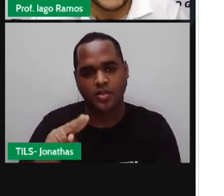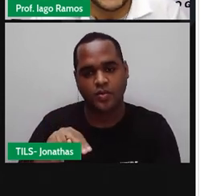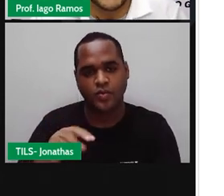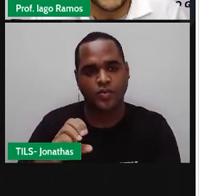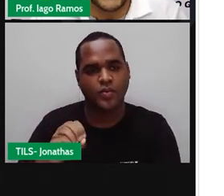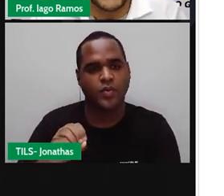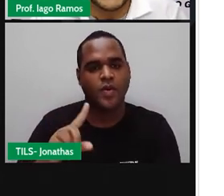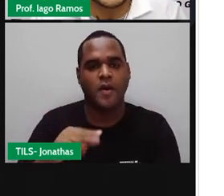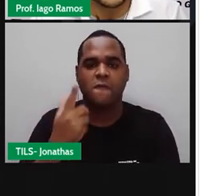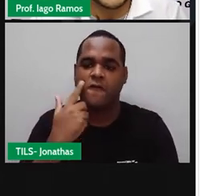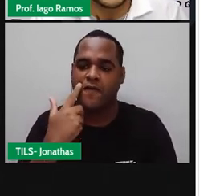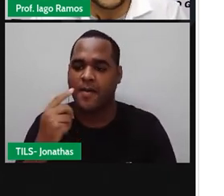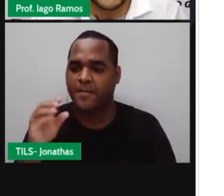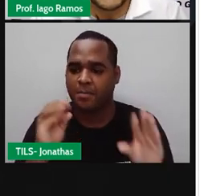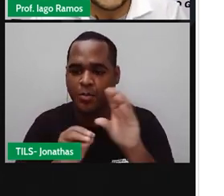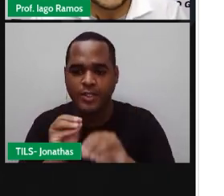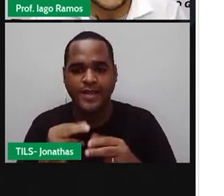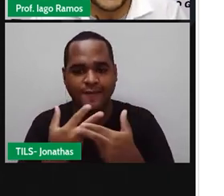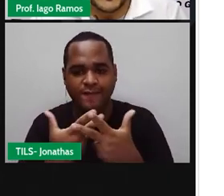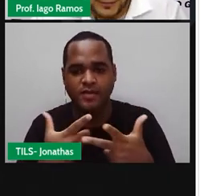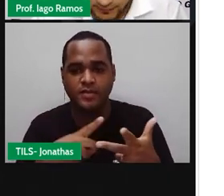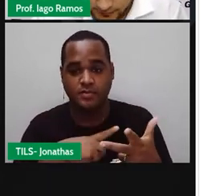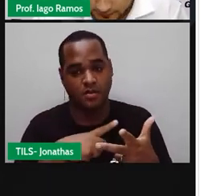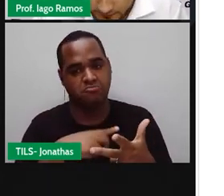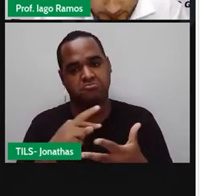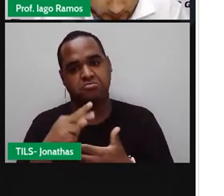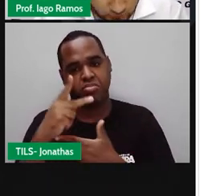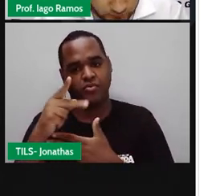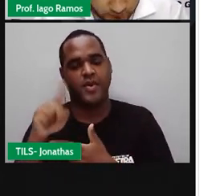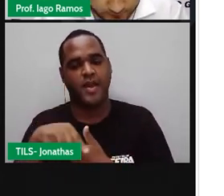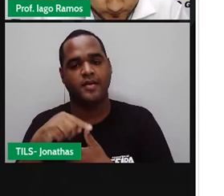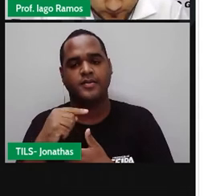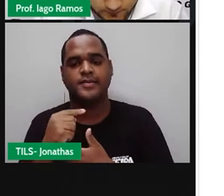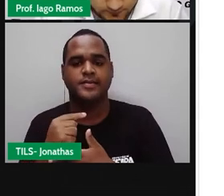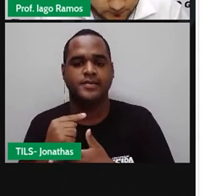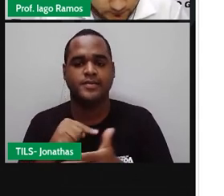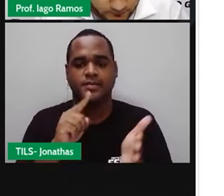Netuno. Então, eu vou colocar a temperatura menos